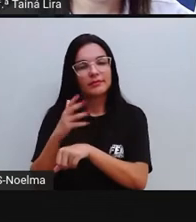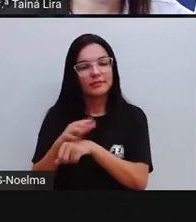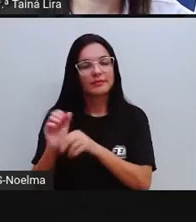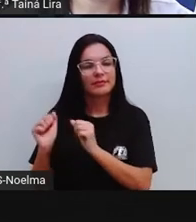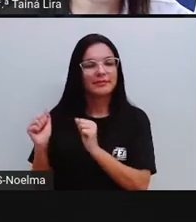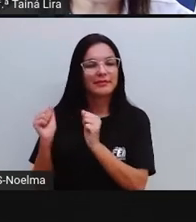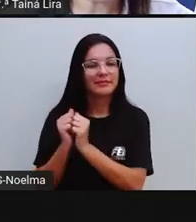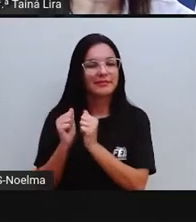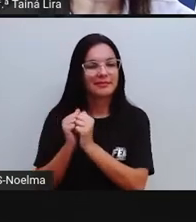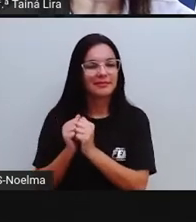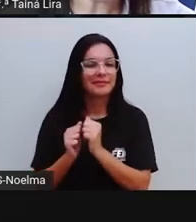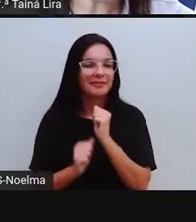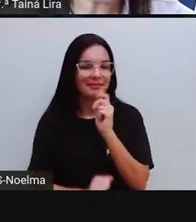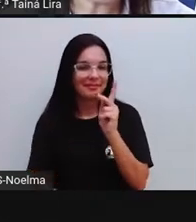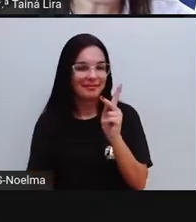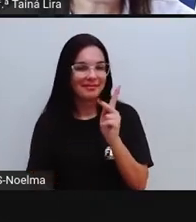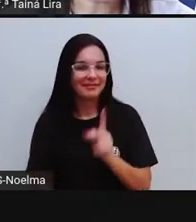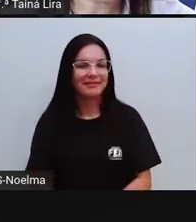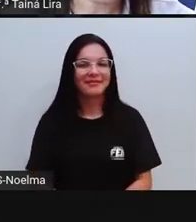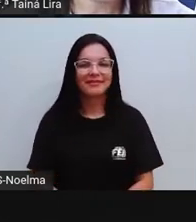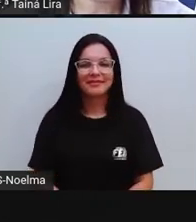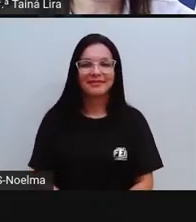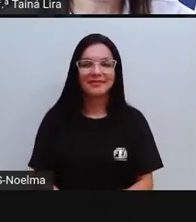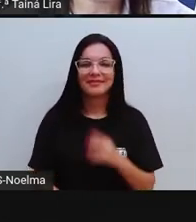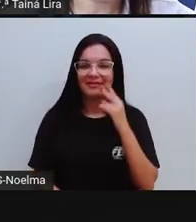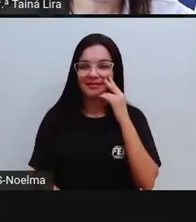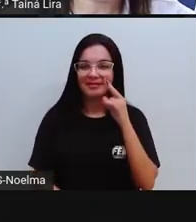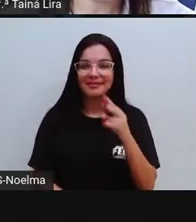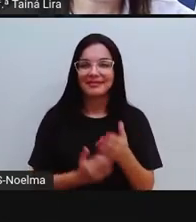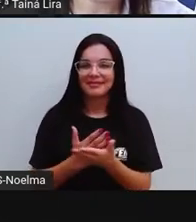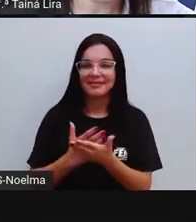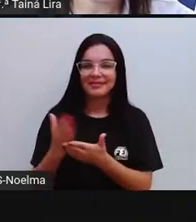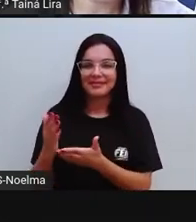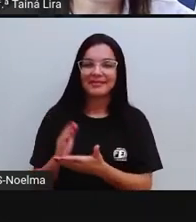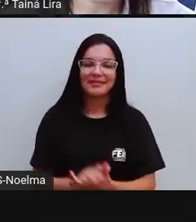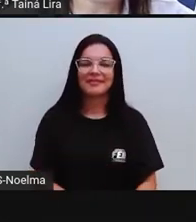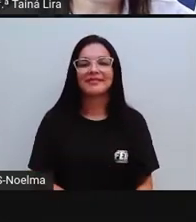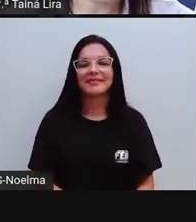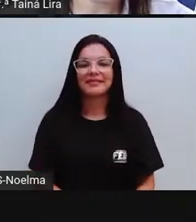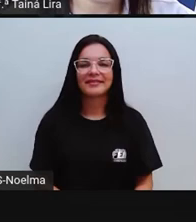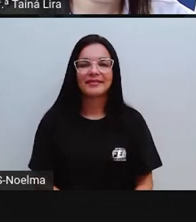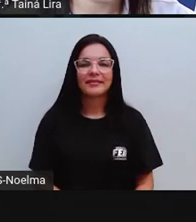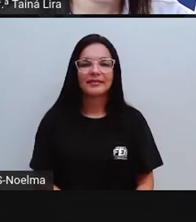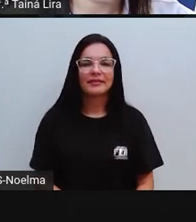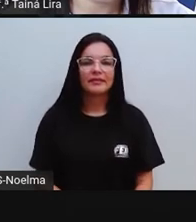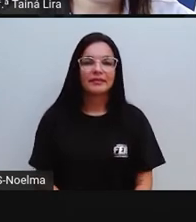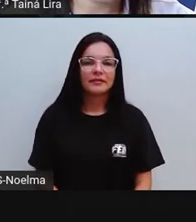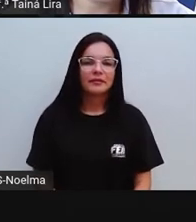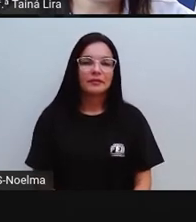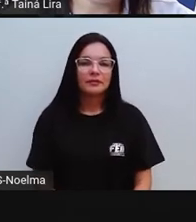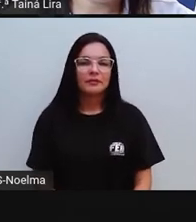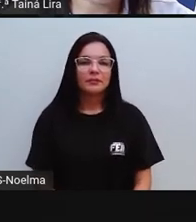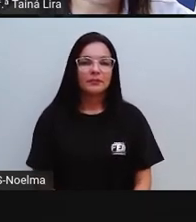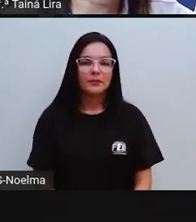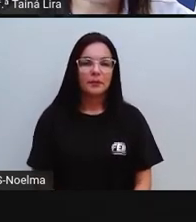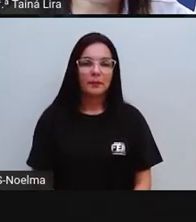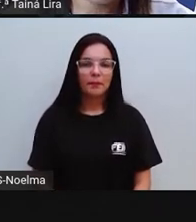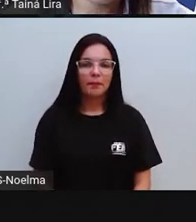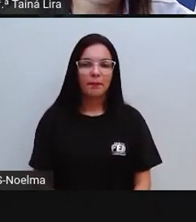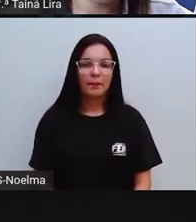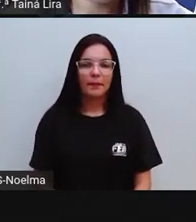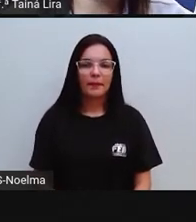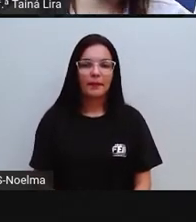vocês, tá? E, olha lá, deixa a Pró colocar aqui em tela inteira até para ficar melhor